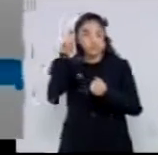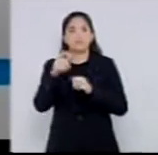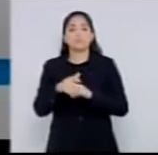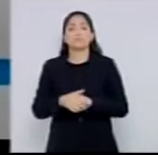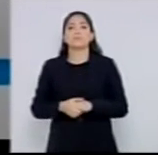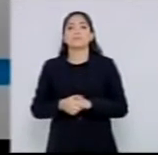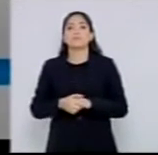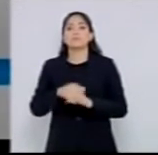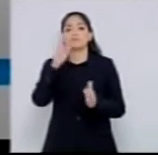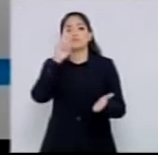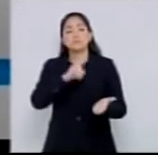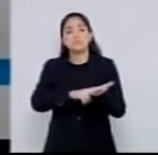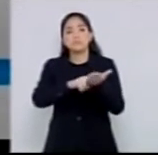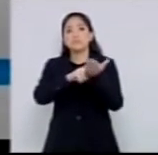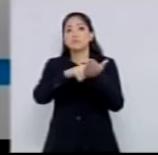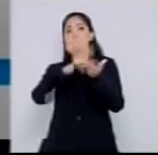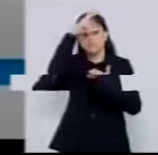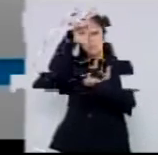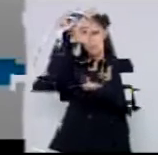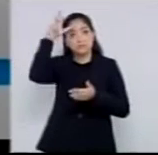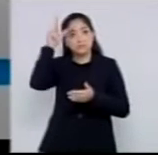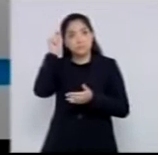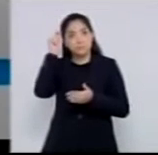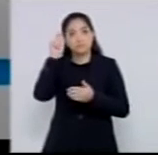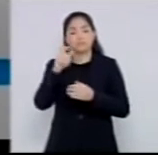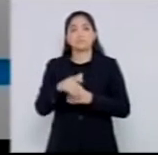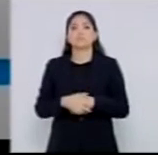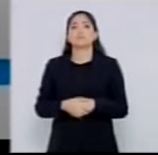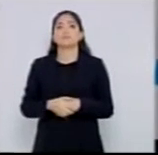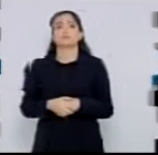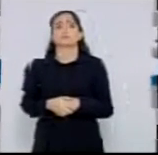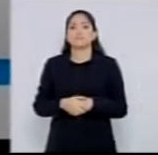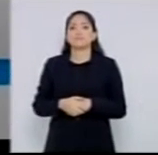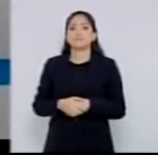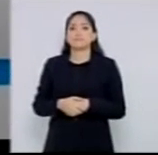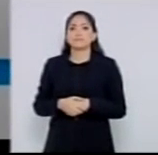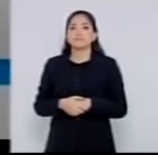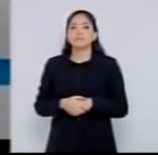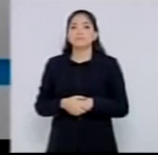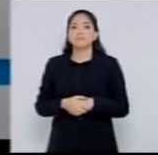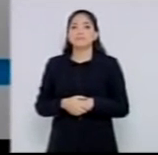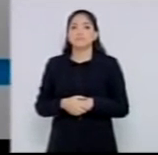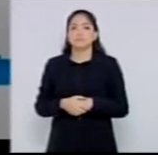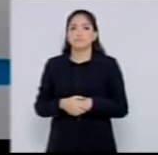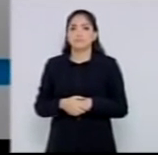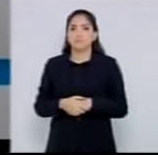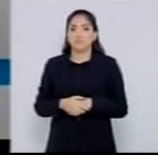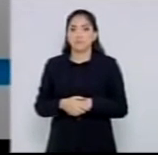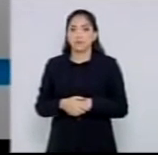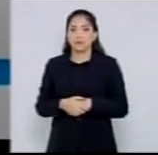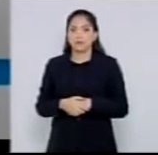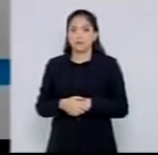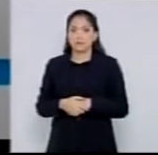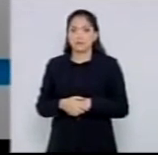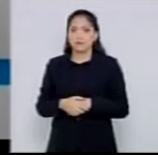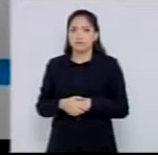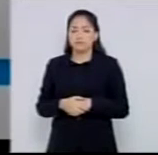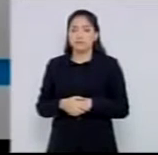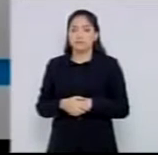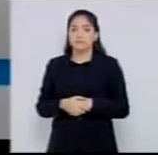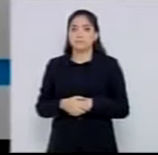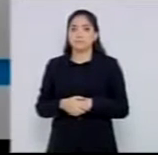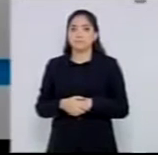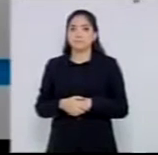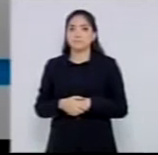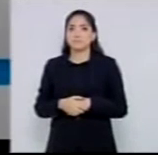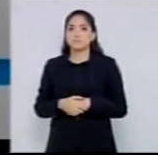recém-assumido a prefeitura, eu tinha recém-perdido para ele no segundo turno, peguei o prefeito, ao qual eu tinha perdido, peguei e trouxe